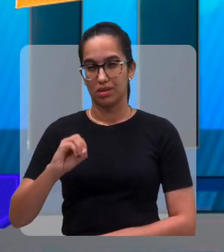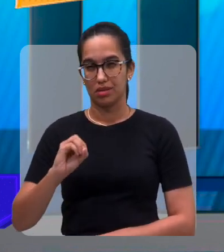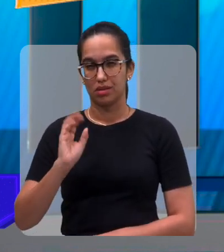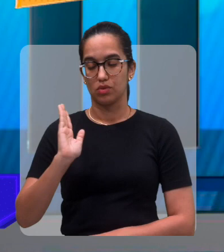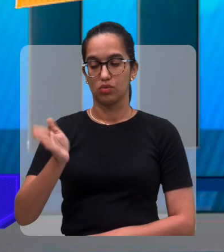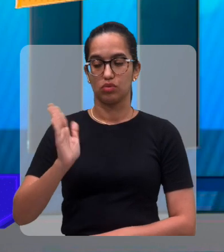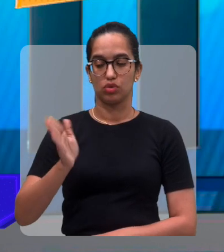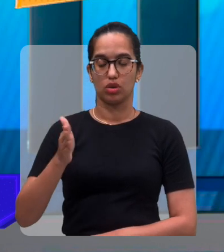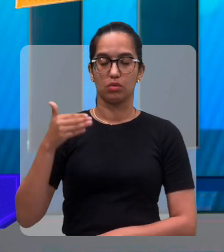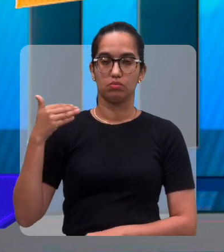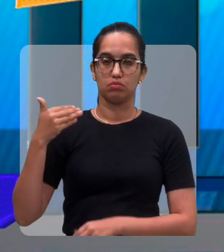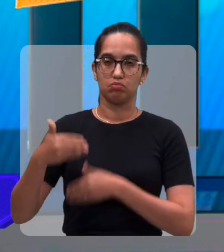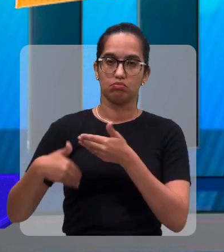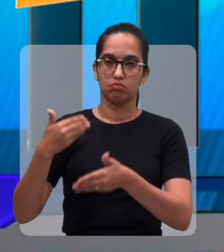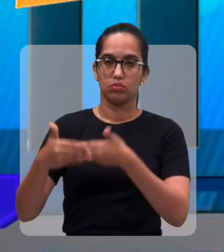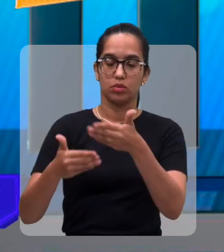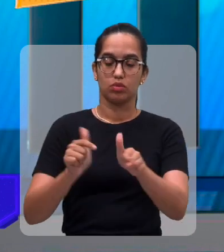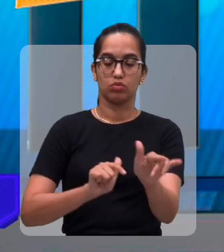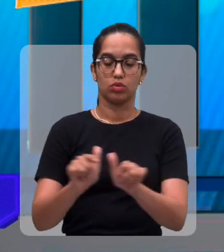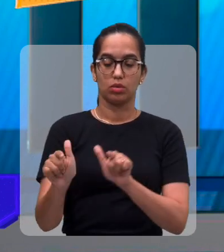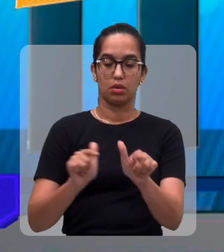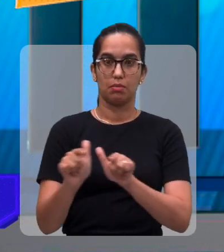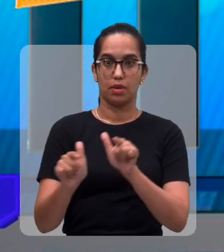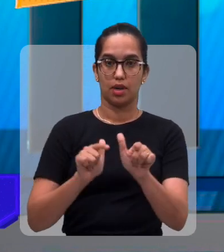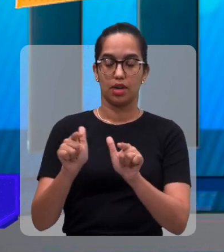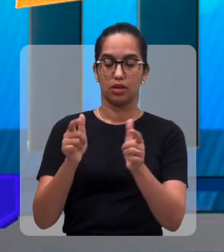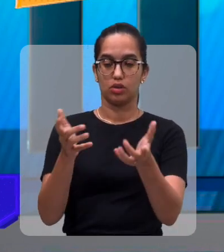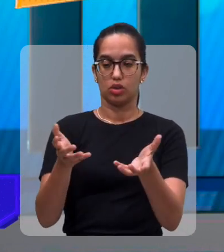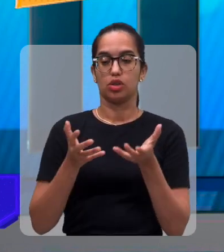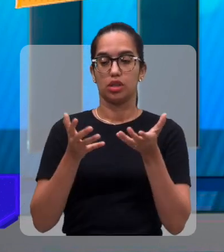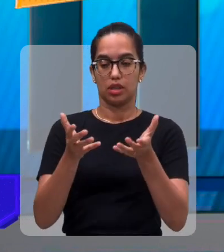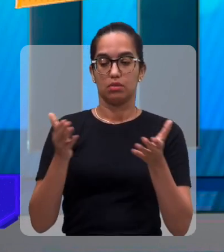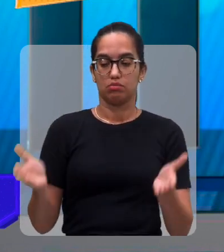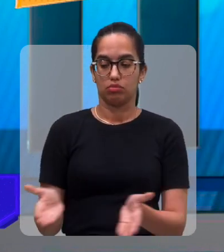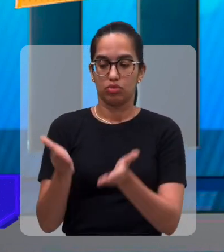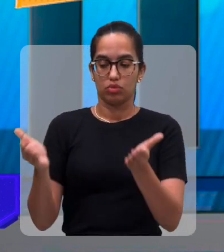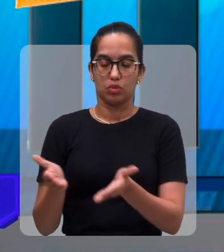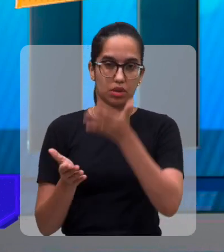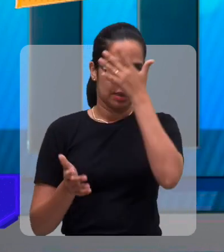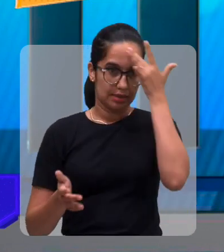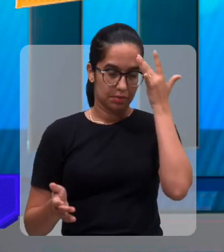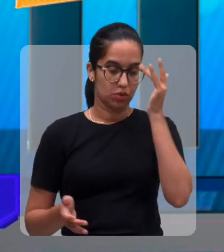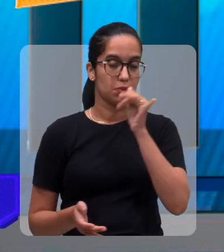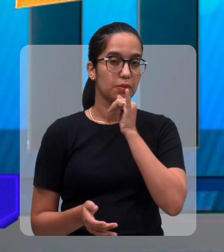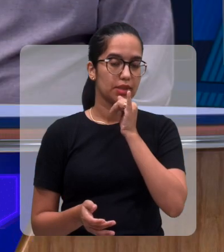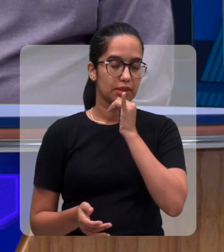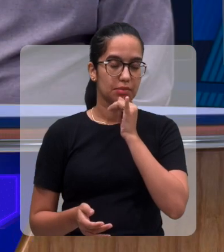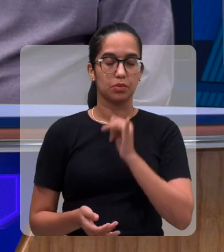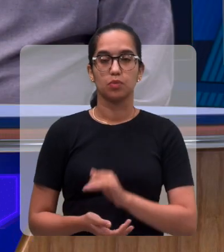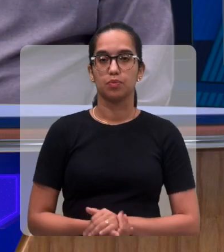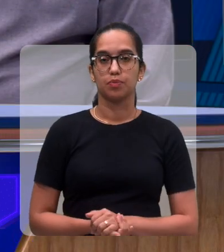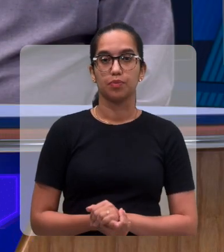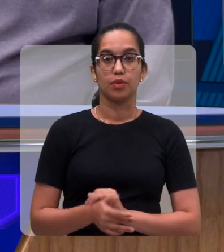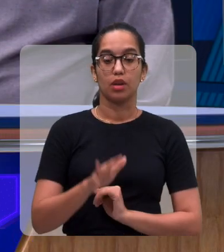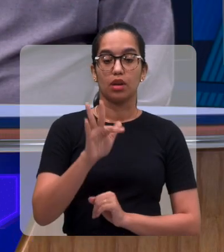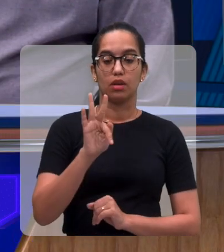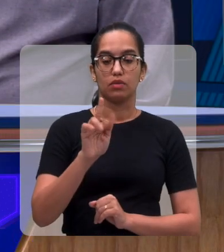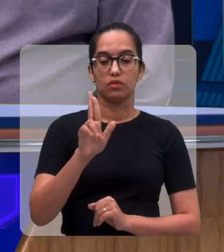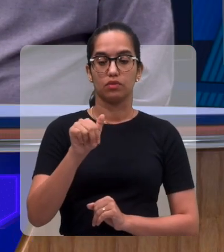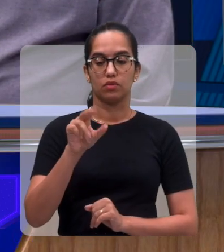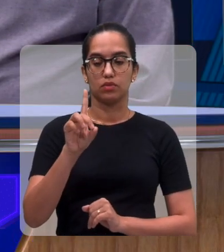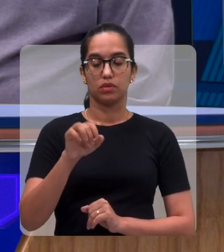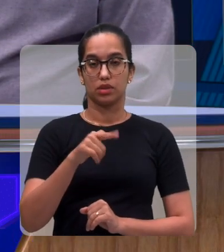proposta de promover essas pessoas. Por exemplo, nós temos, a Fundação tem